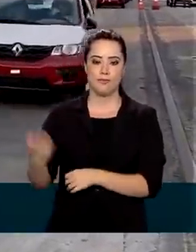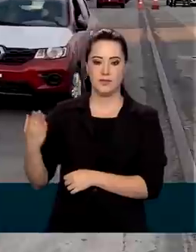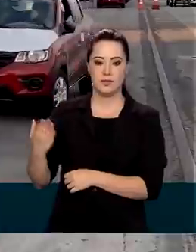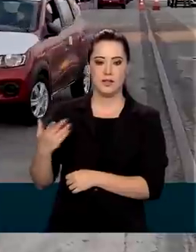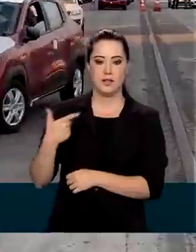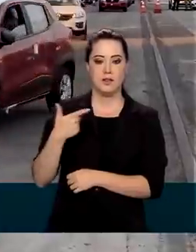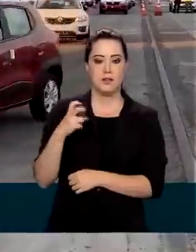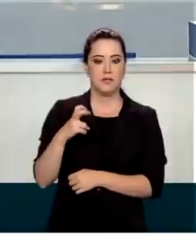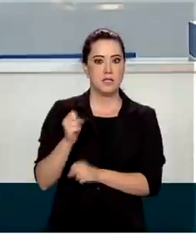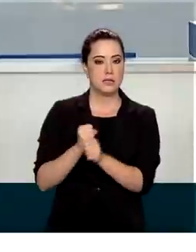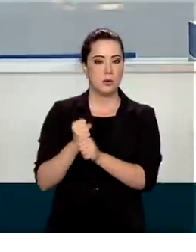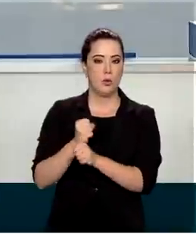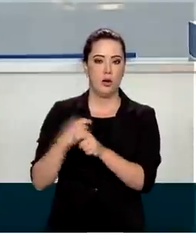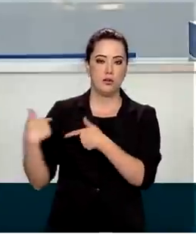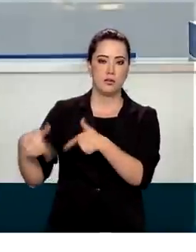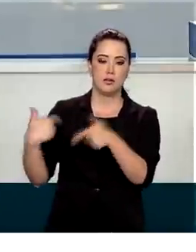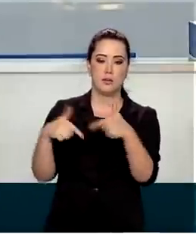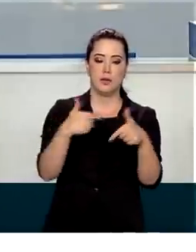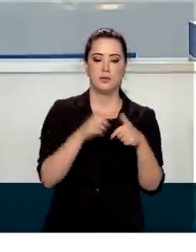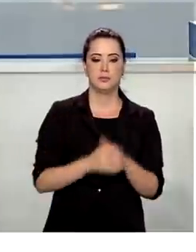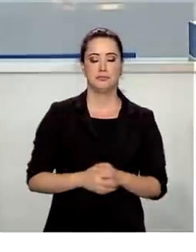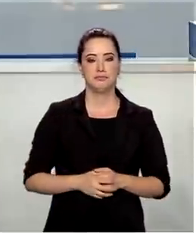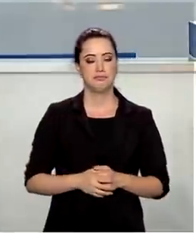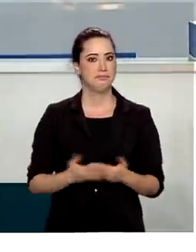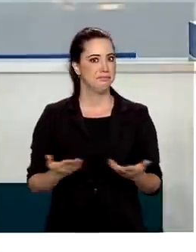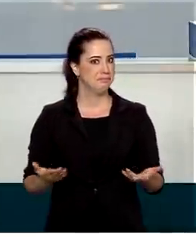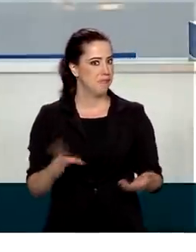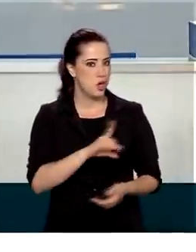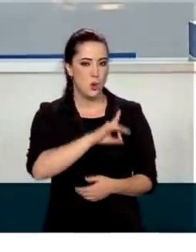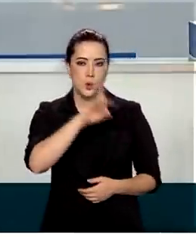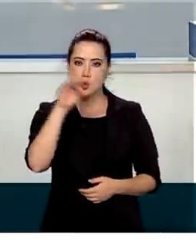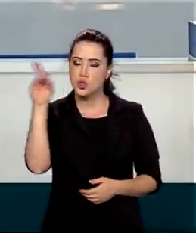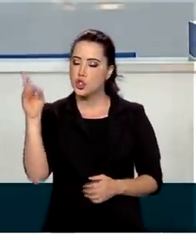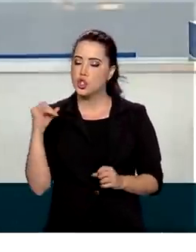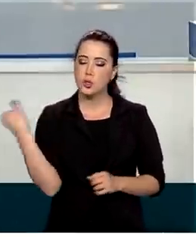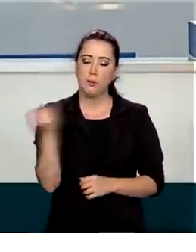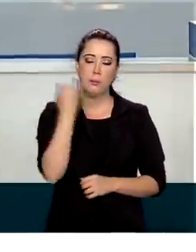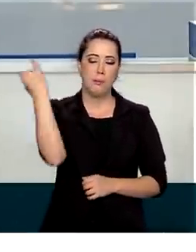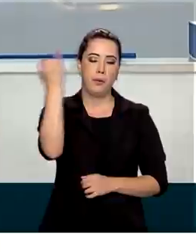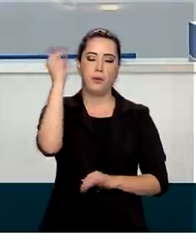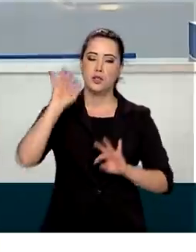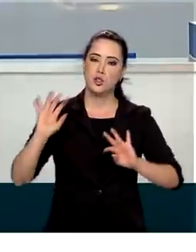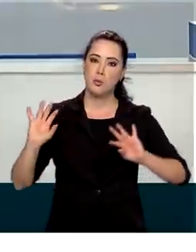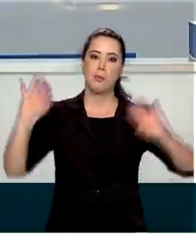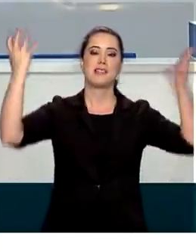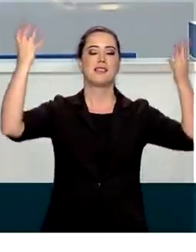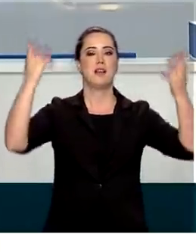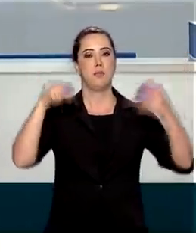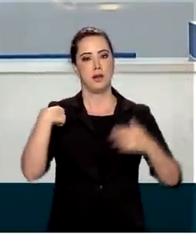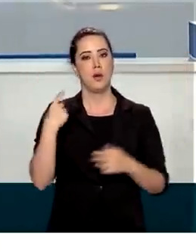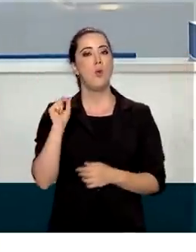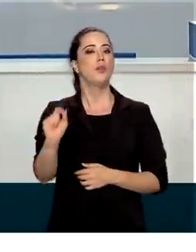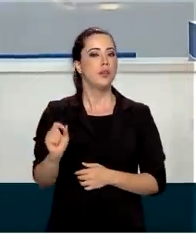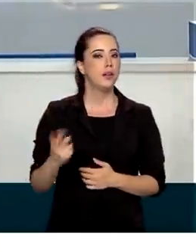25 anos. É um dia para celebrar o que nós estamos celebrando, sobretudo a confiança no país.